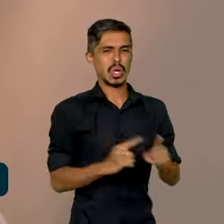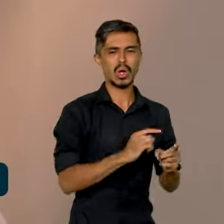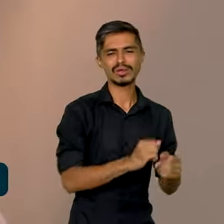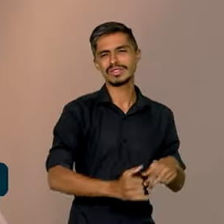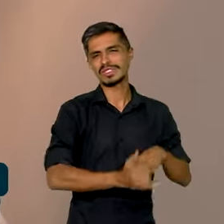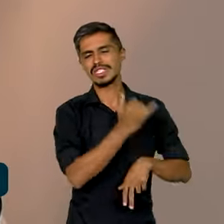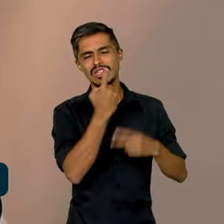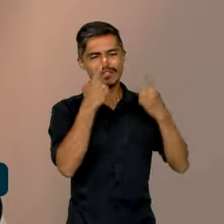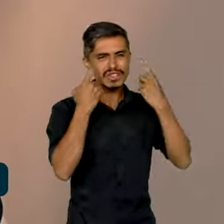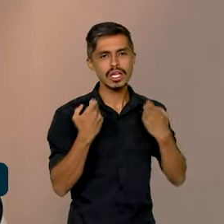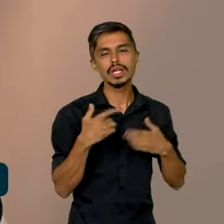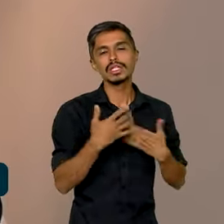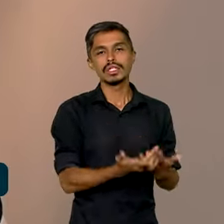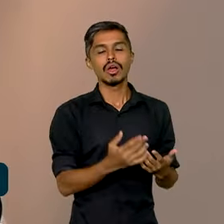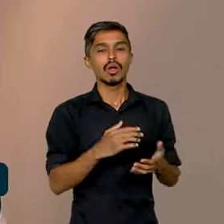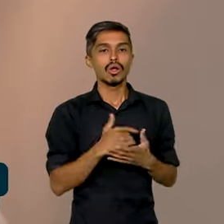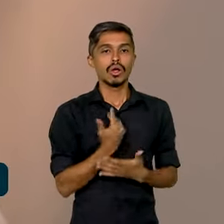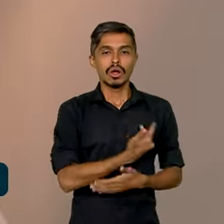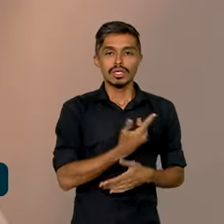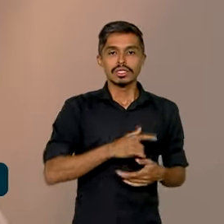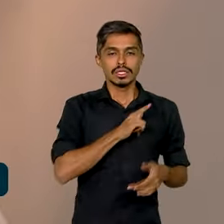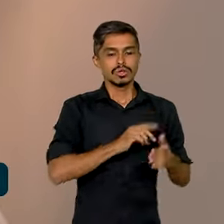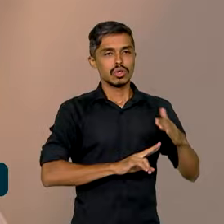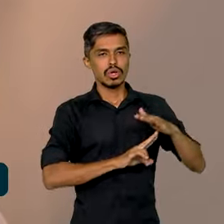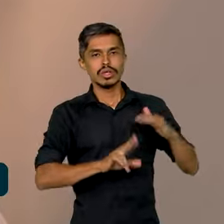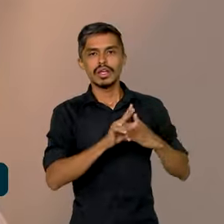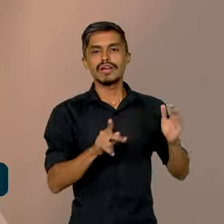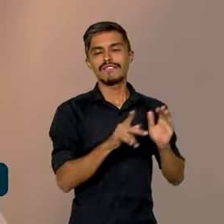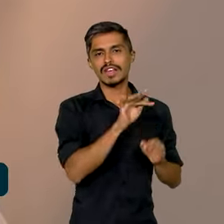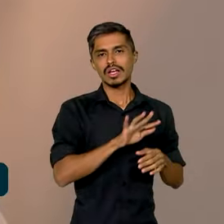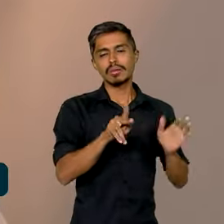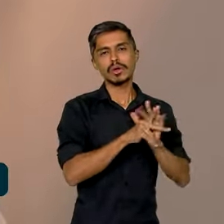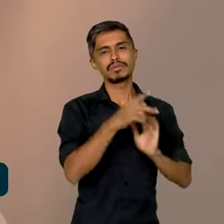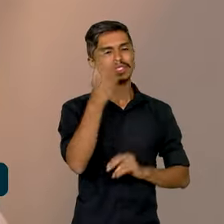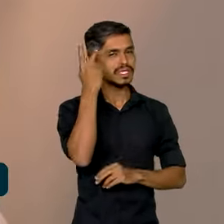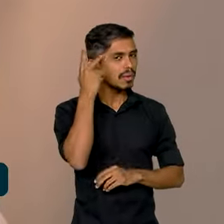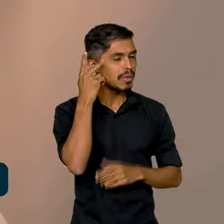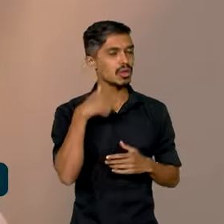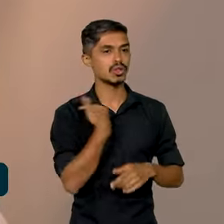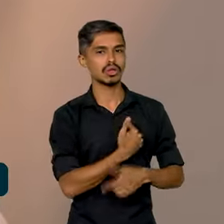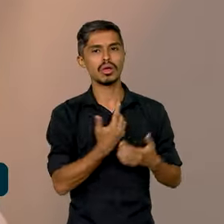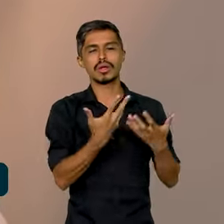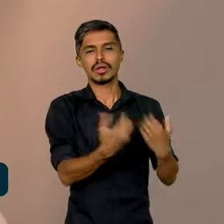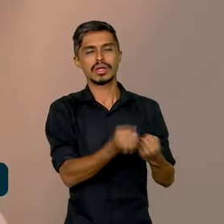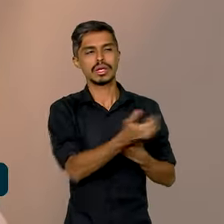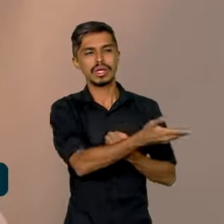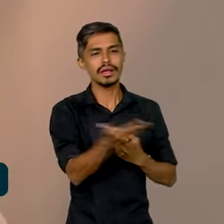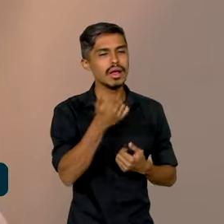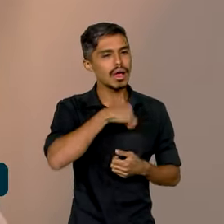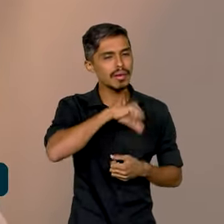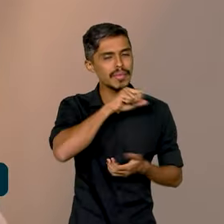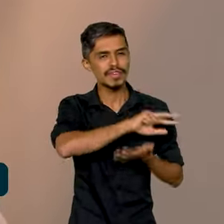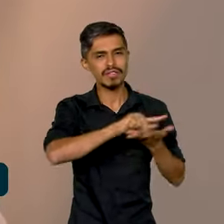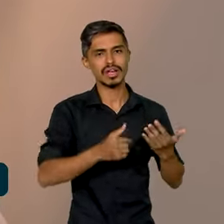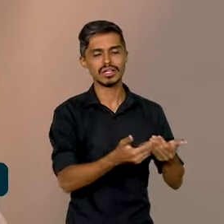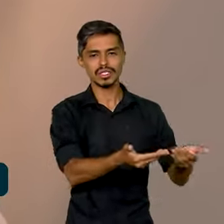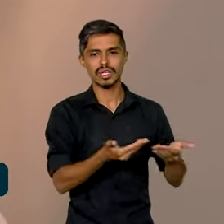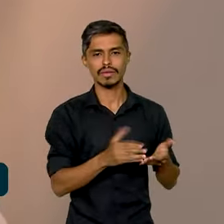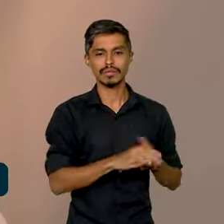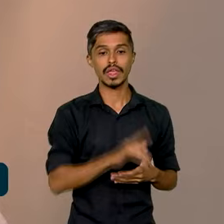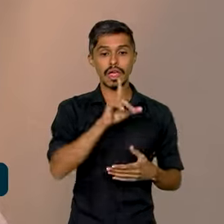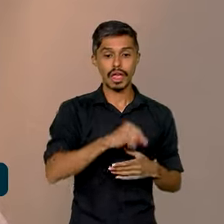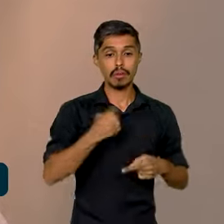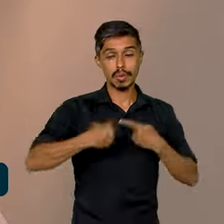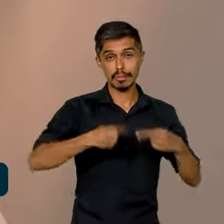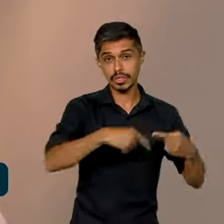parceria com a Universidade Federal de São Paulo e a Defensoria Pública do Estado de São Paulo para acolher as mães também do Estado de São Paulo. É